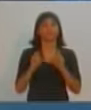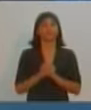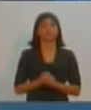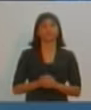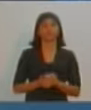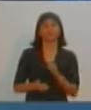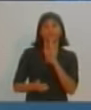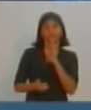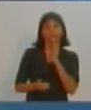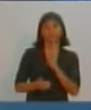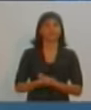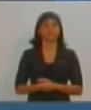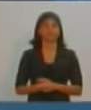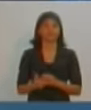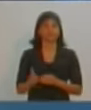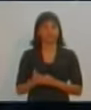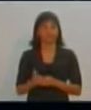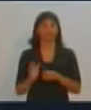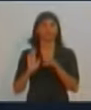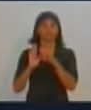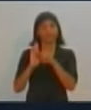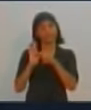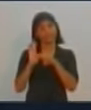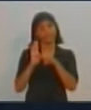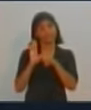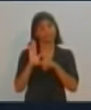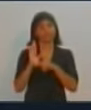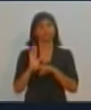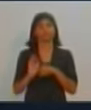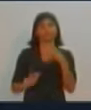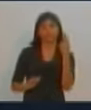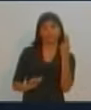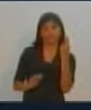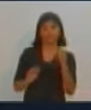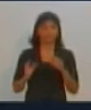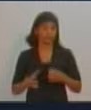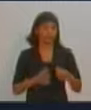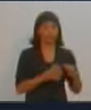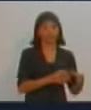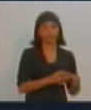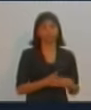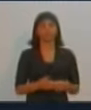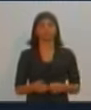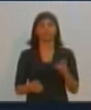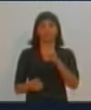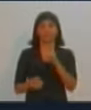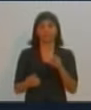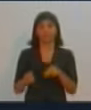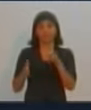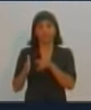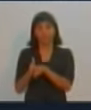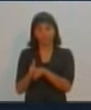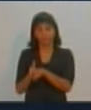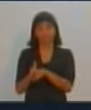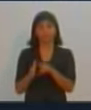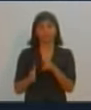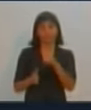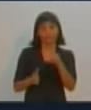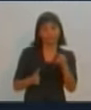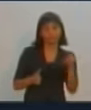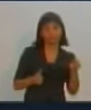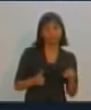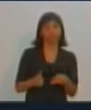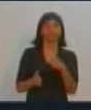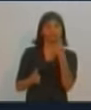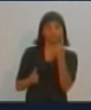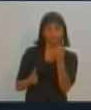conhecer então as regras deste bloco. No segundo bloco, jornalistas perguntam para candidatos. Cada jornalista